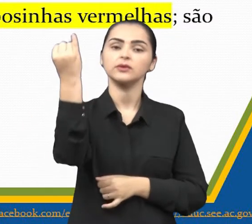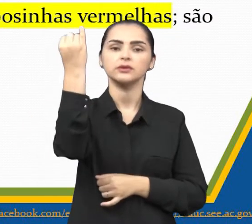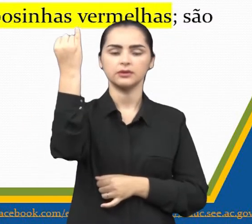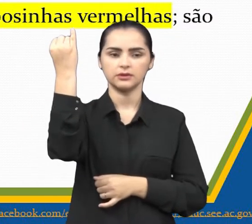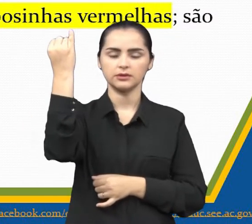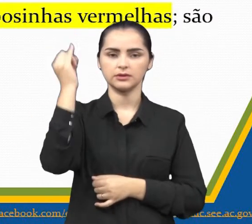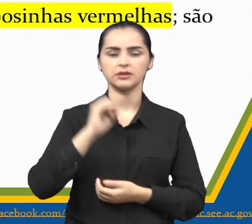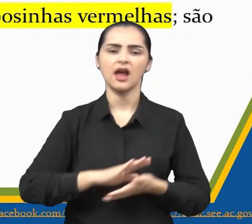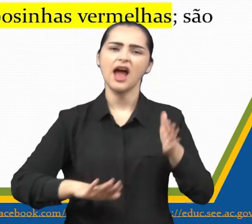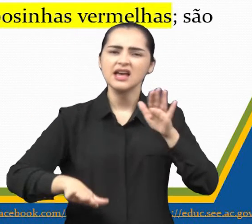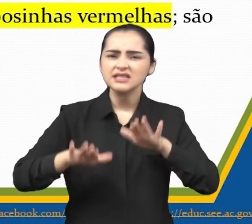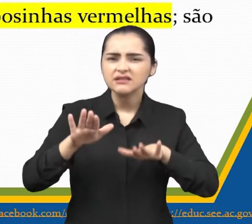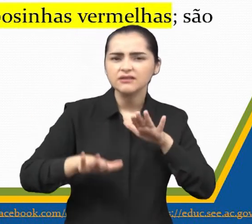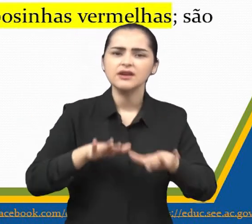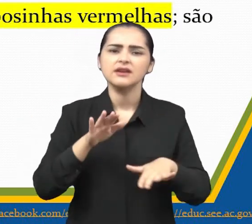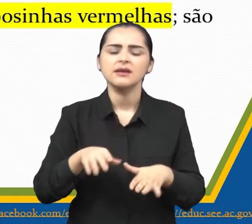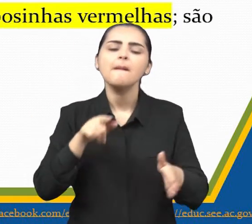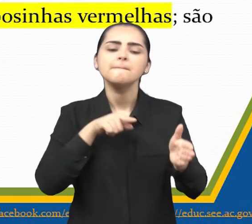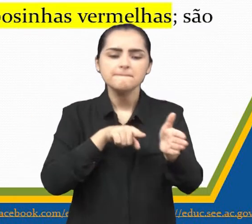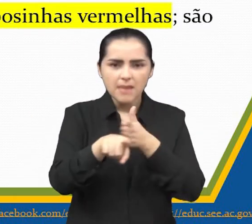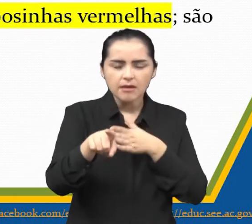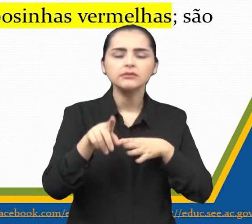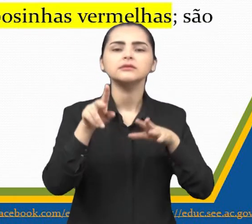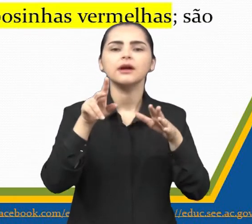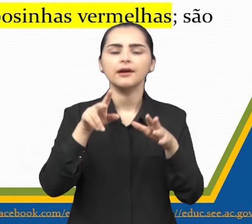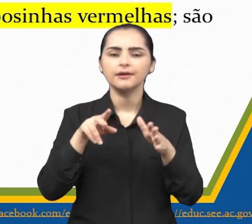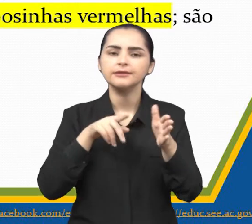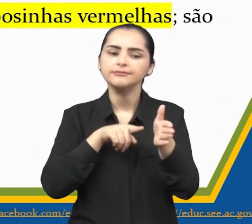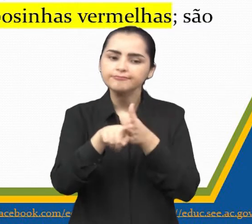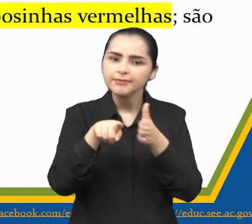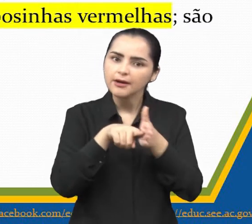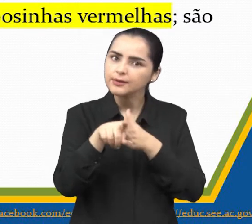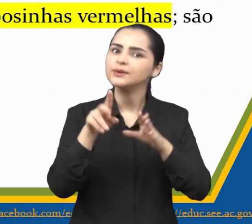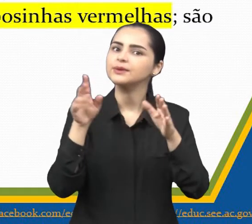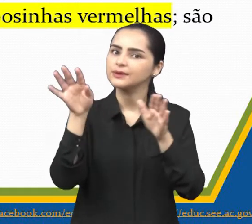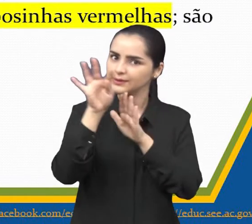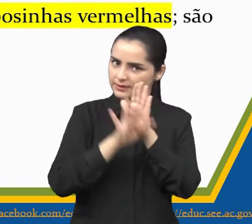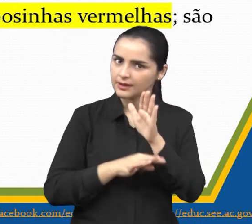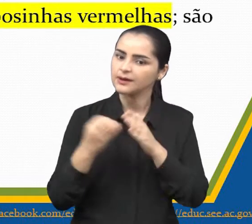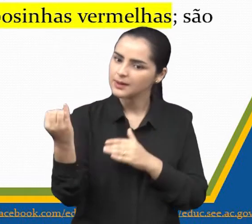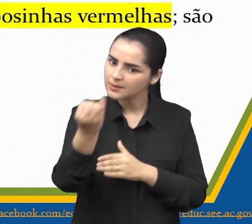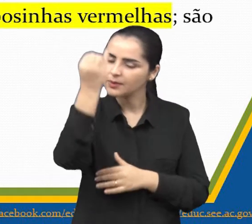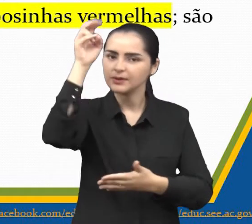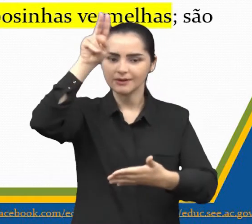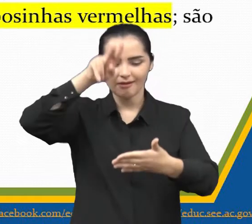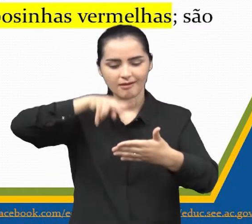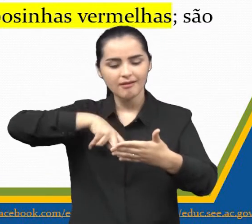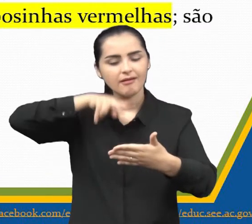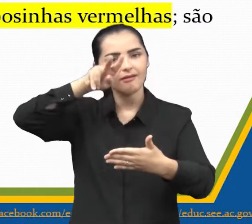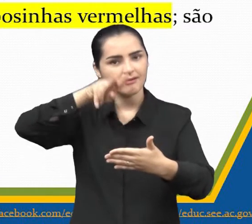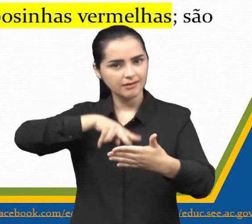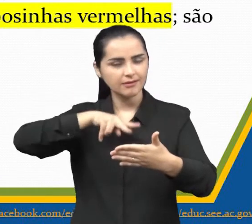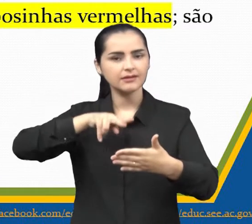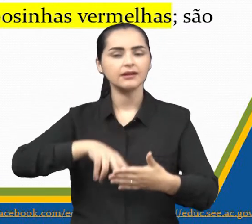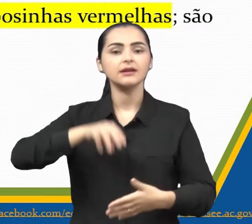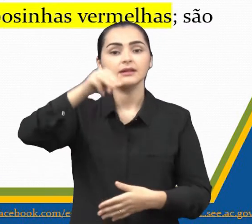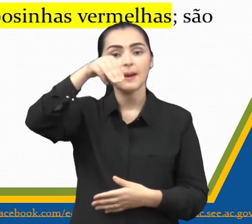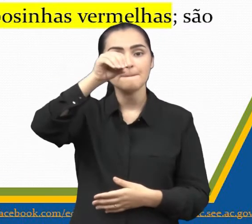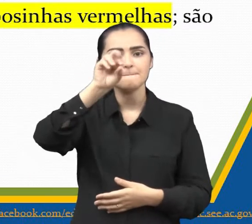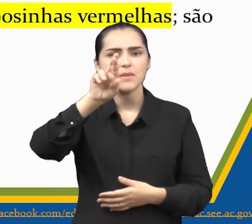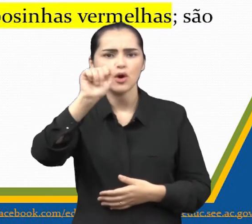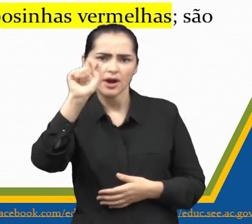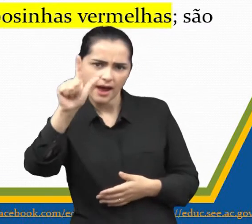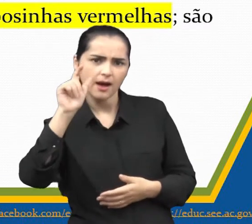é perguntada em questões sobre o texto, tá bom? Por isso que é importante a leitura. Na moral, tem uma